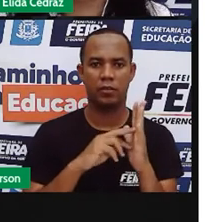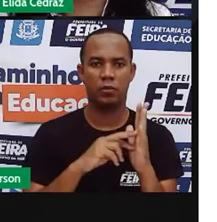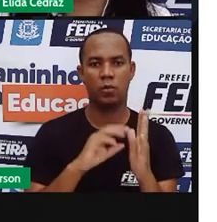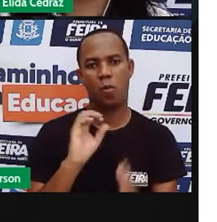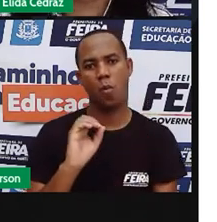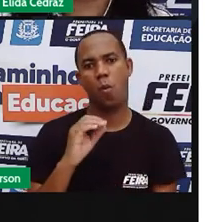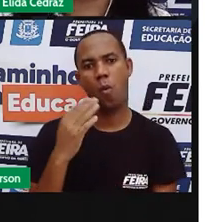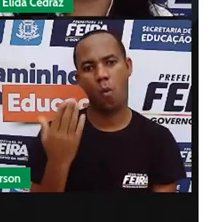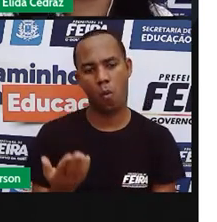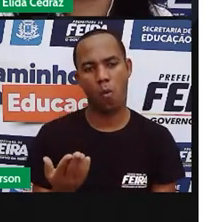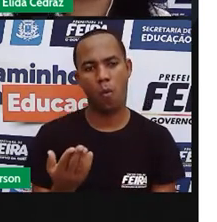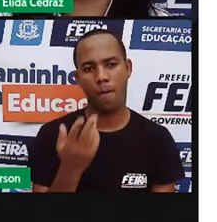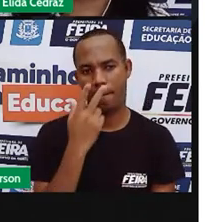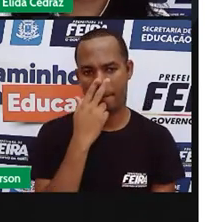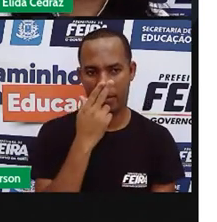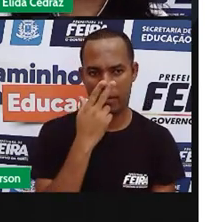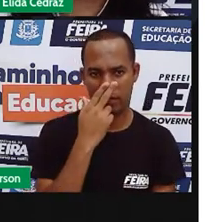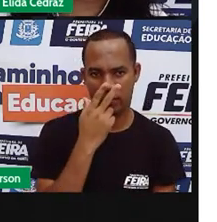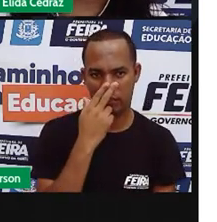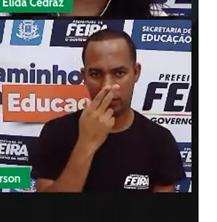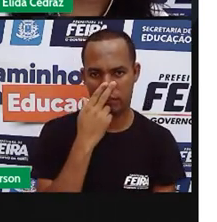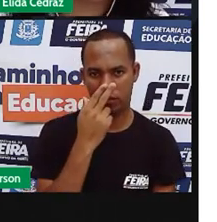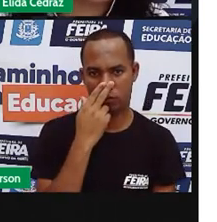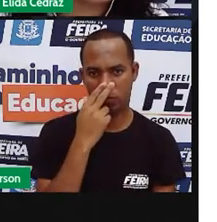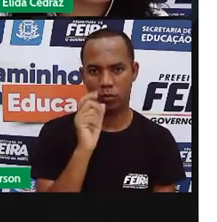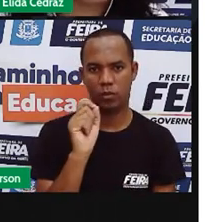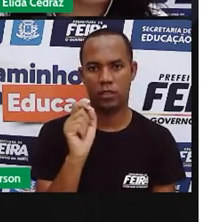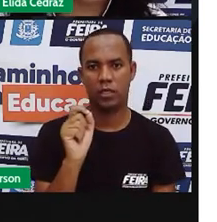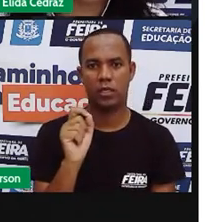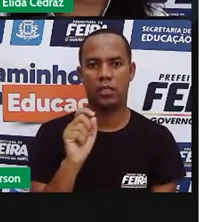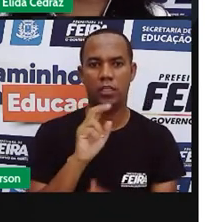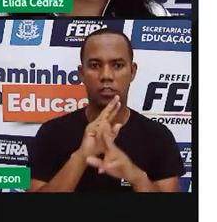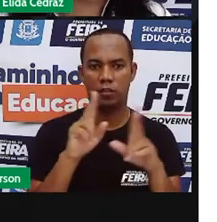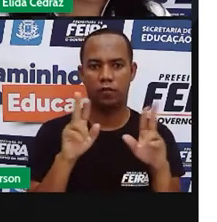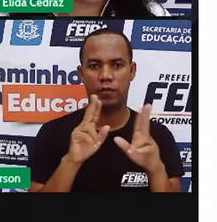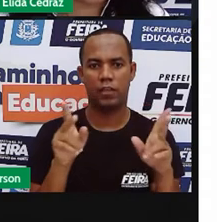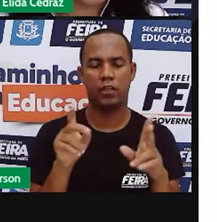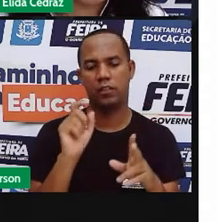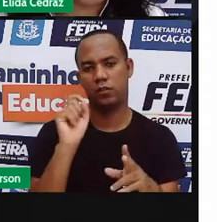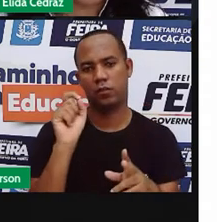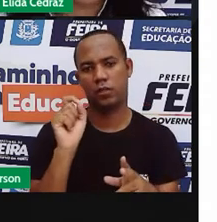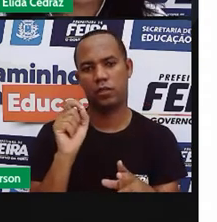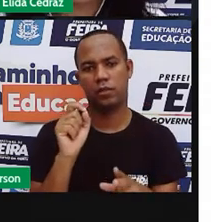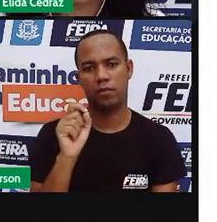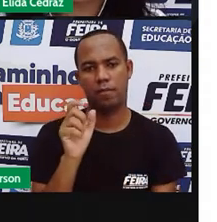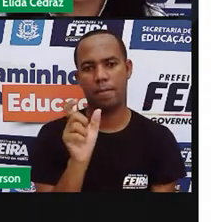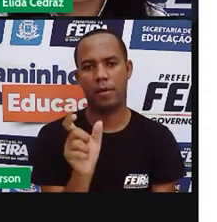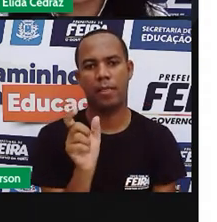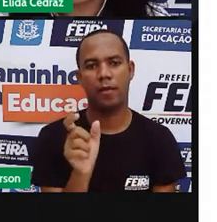ou muito parecido de outro, ela é chamada de sinônimo.